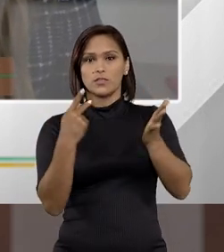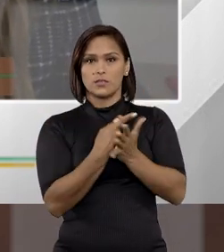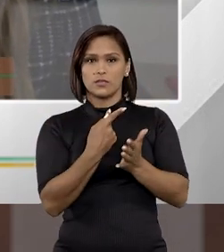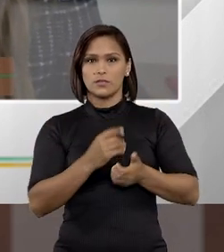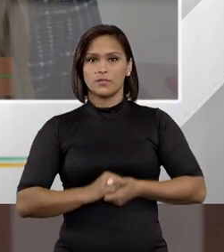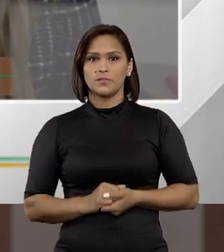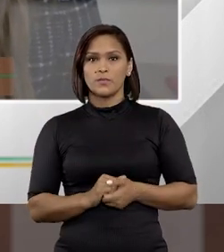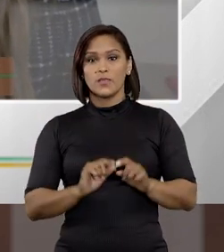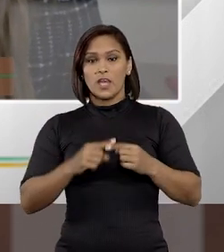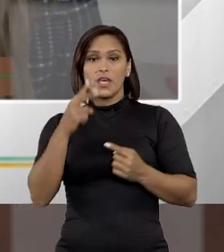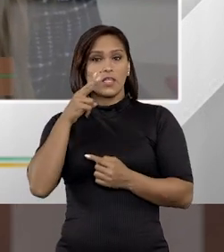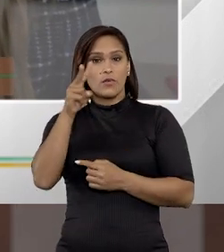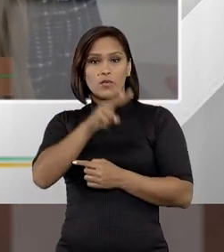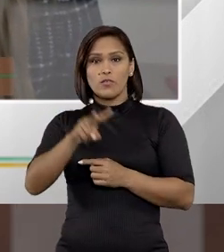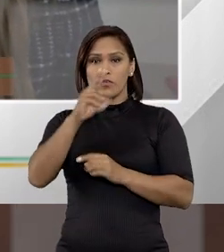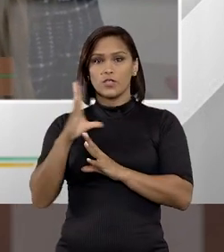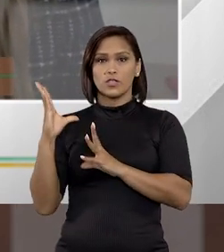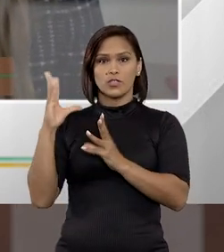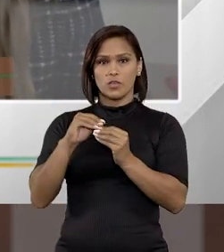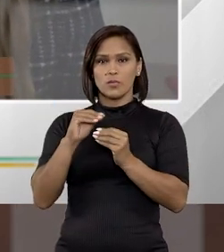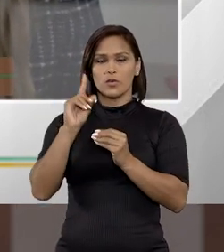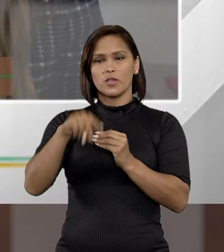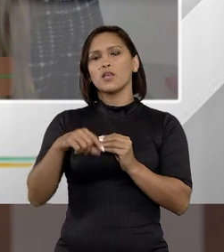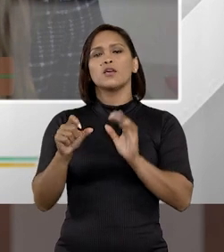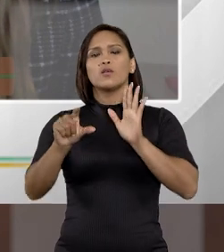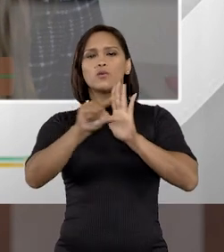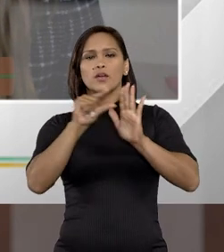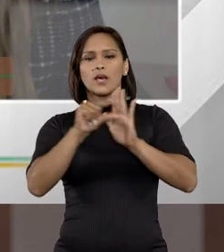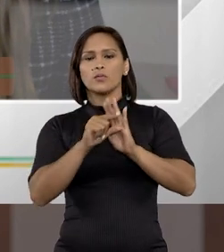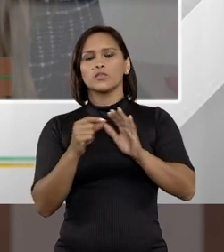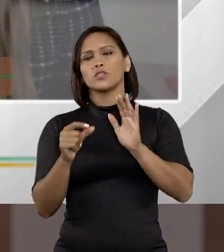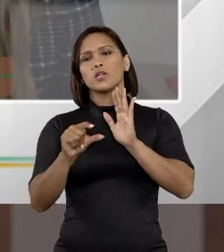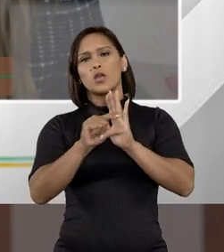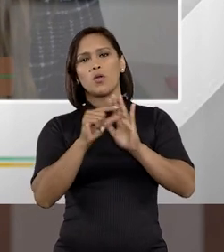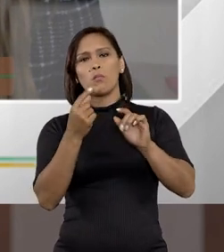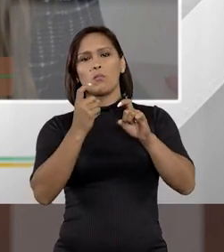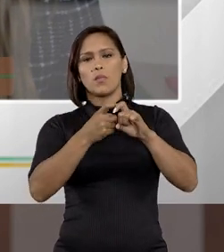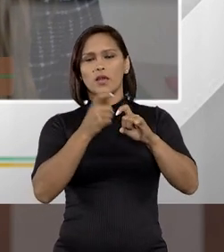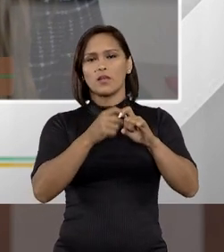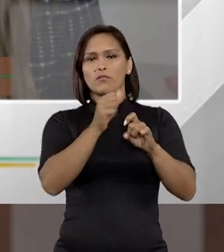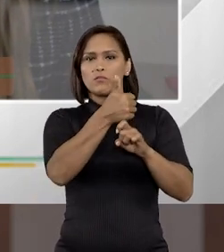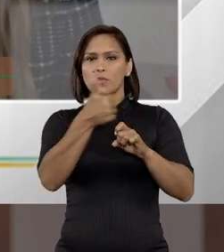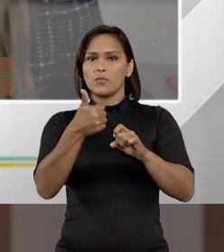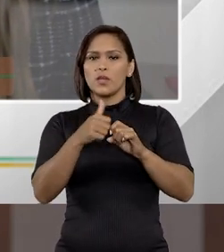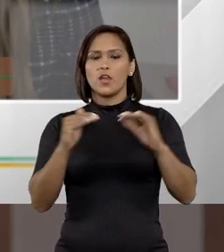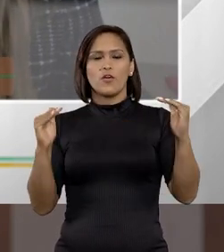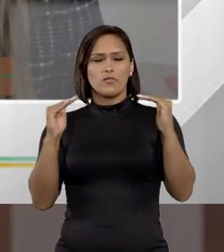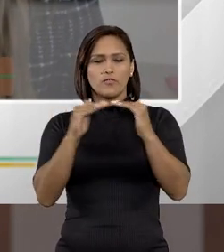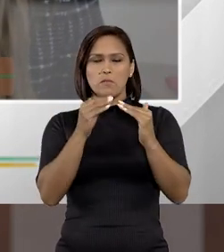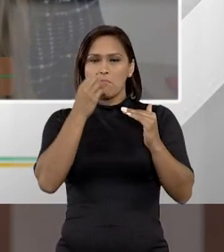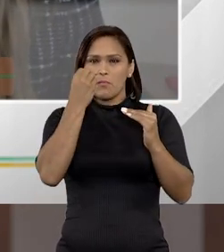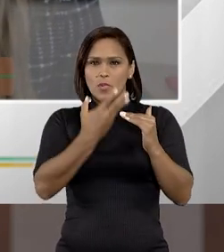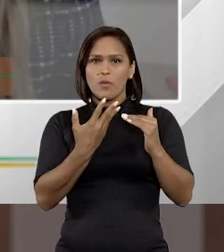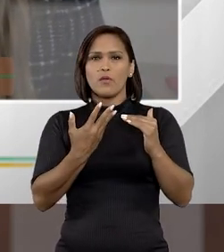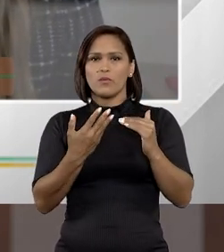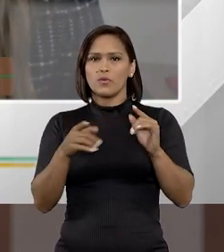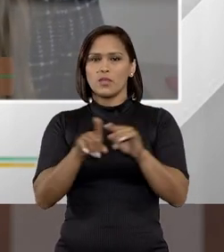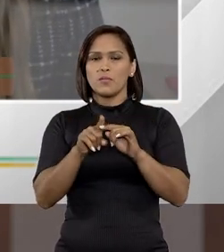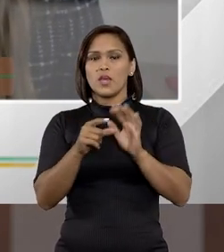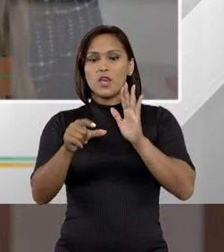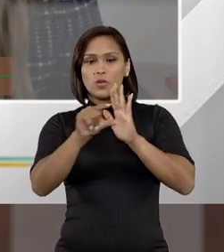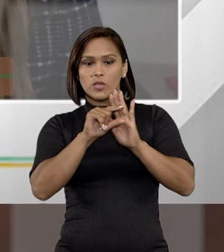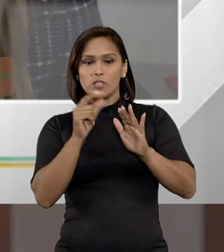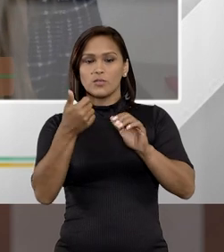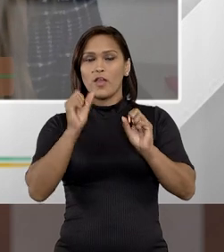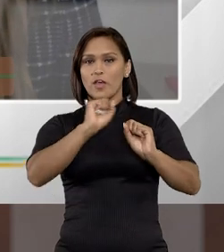denúncia. Então, na minha visão, só para concluir, tanto o Caput quanto o parágrafo 1º foram, vêm em muito boa hora, eu